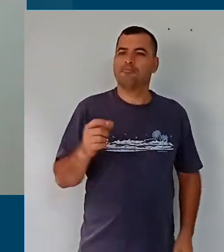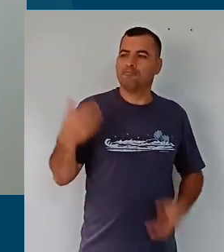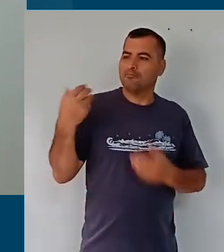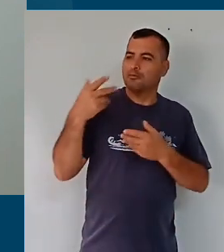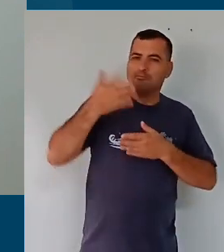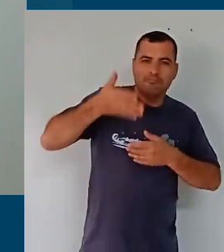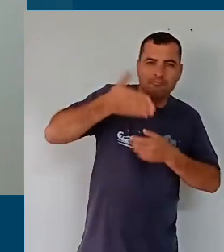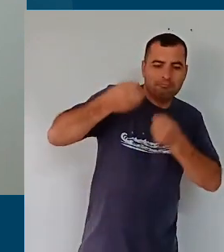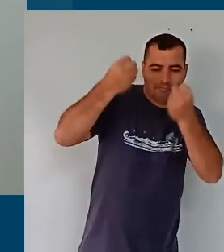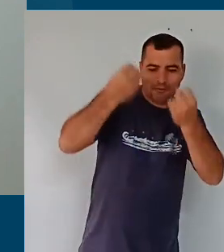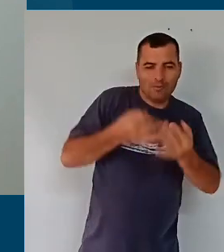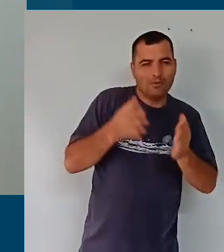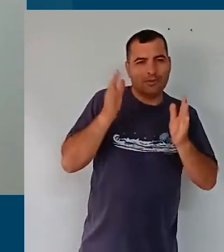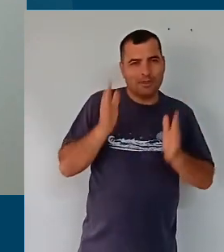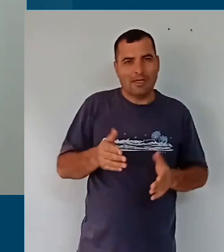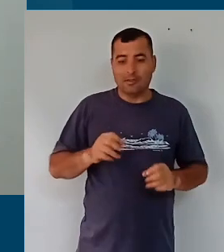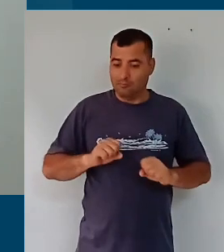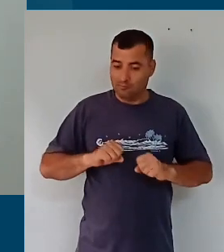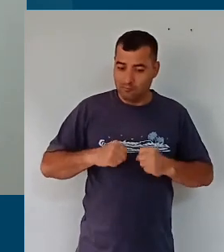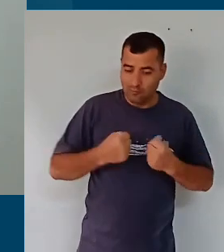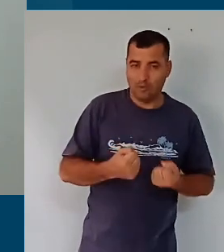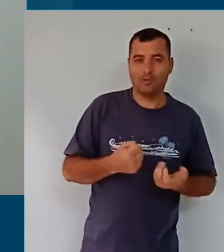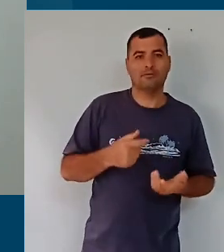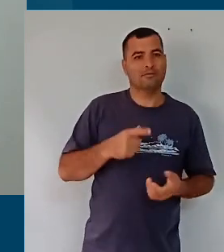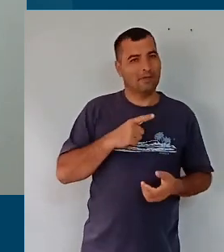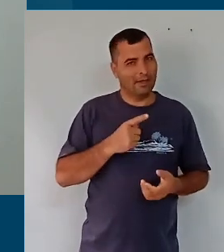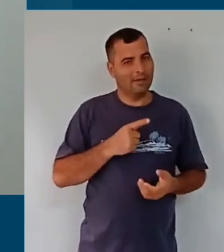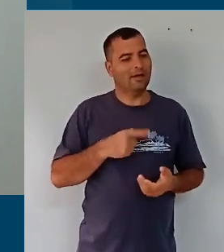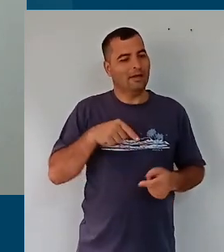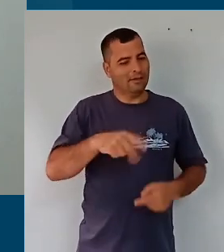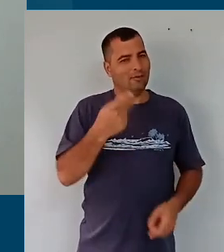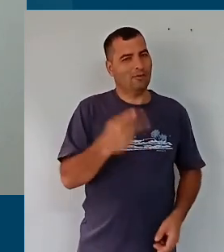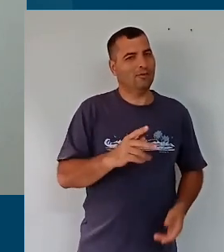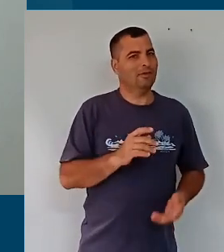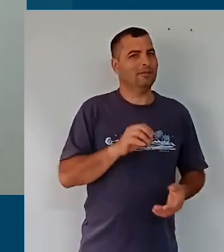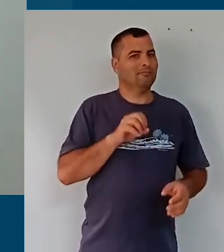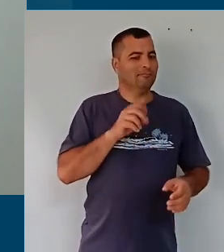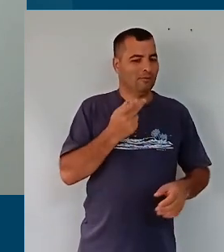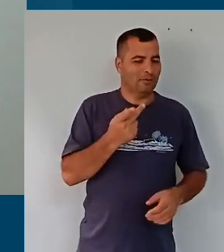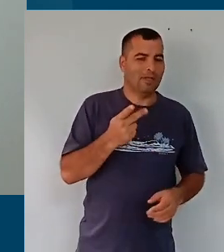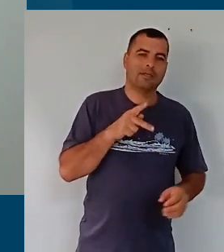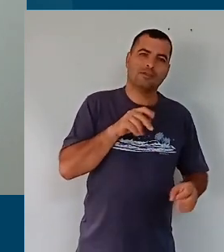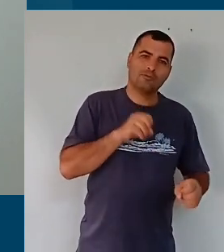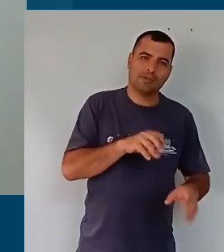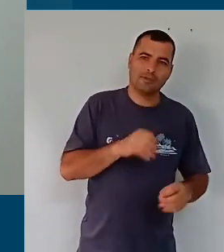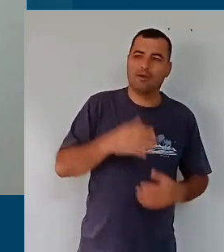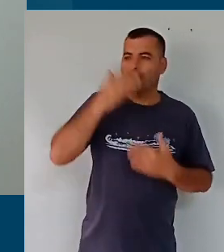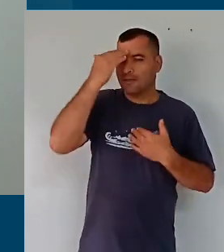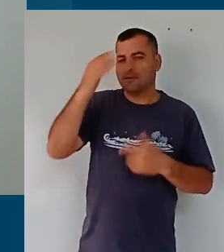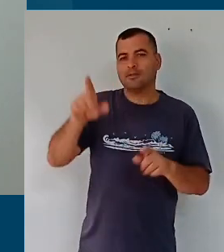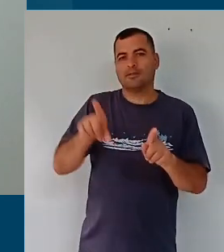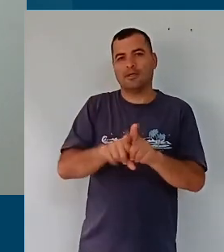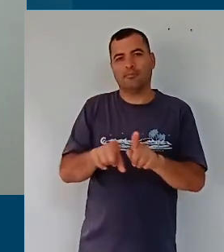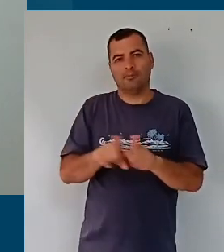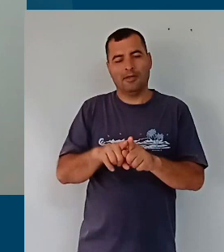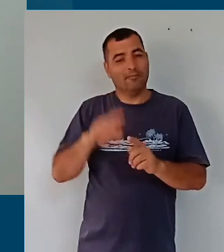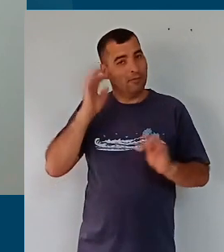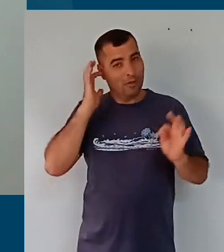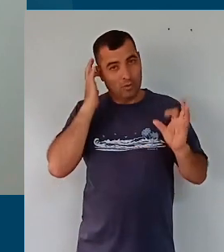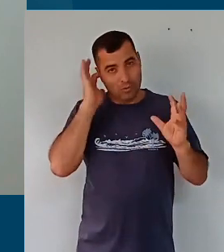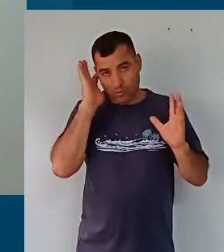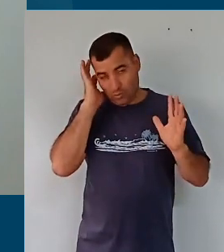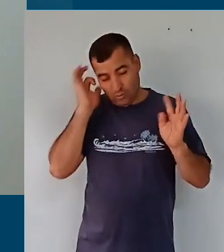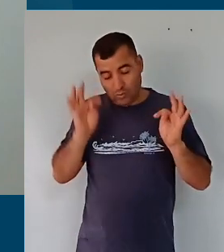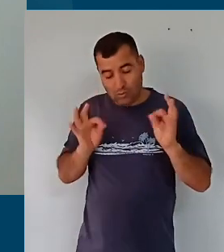palavras, pelo seu esforço e dedicação pela educação aqui de Hortolândia. Aproveito e agradeço também todos